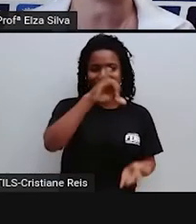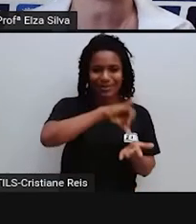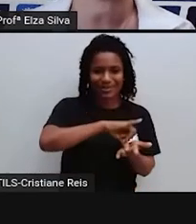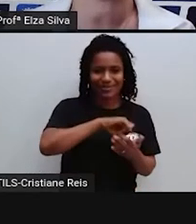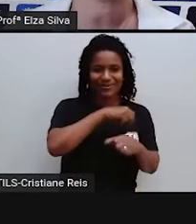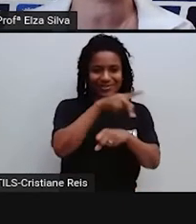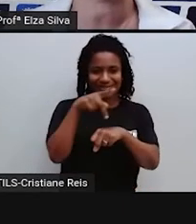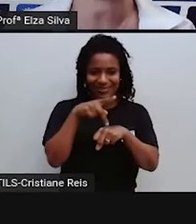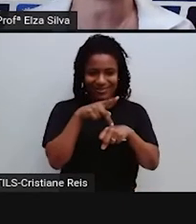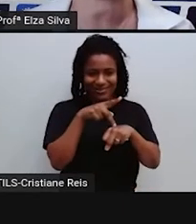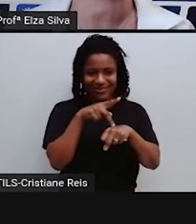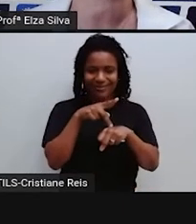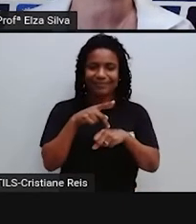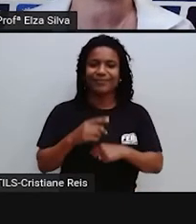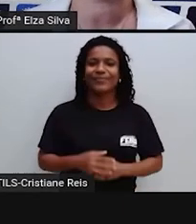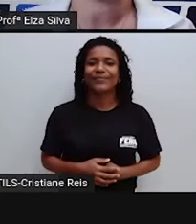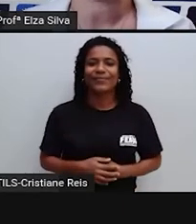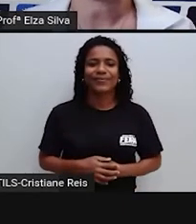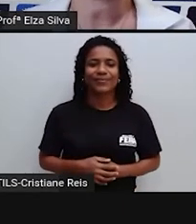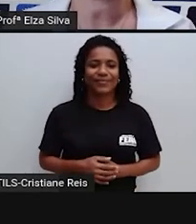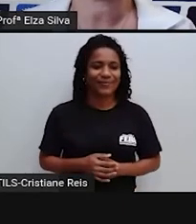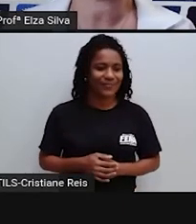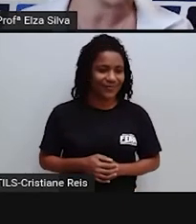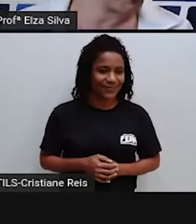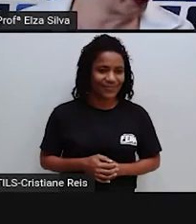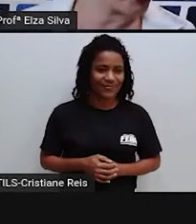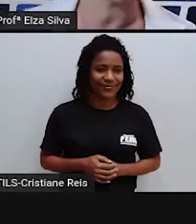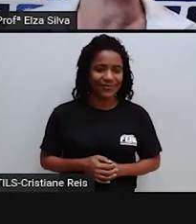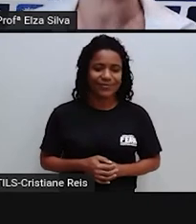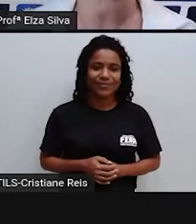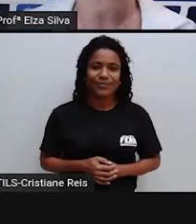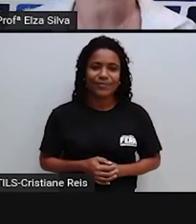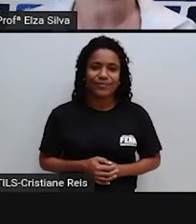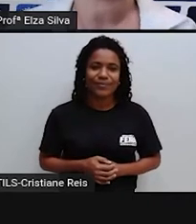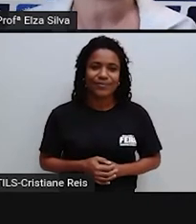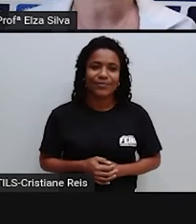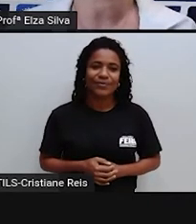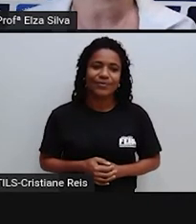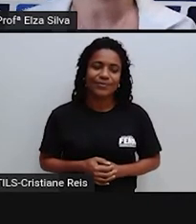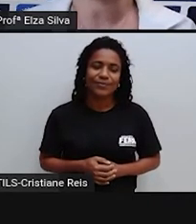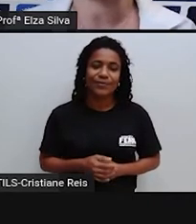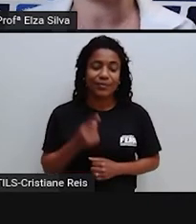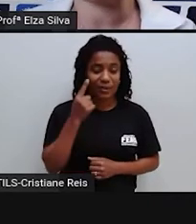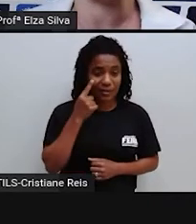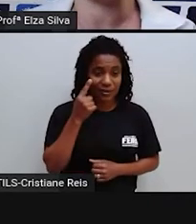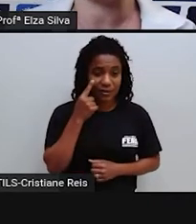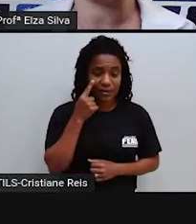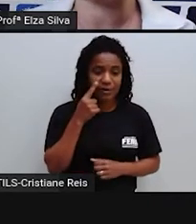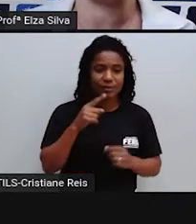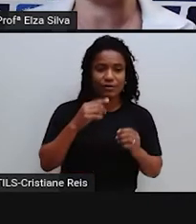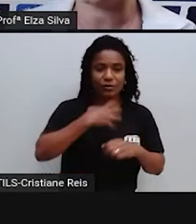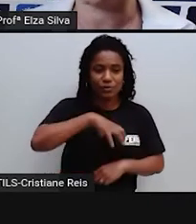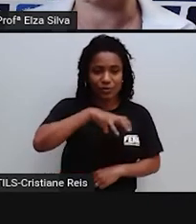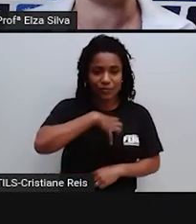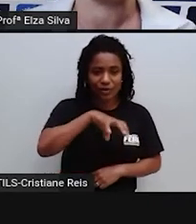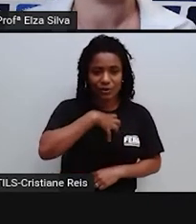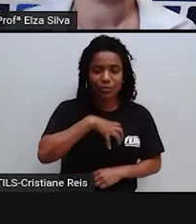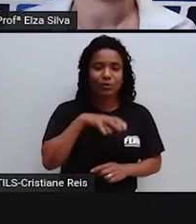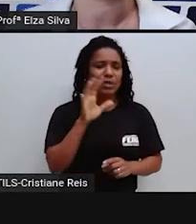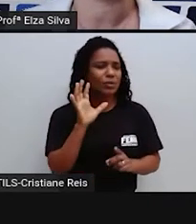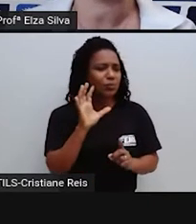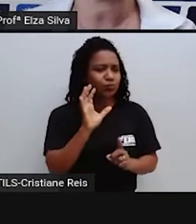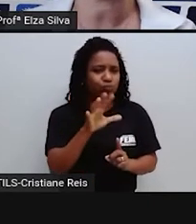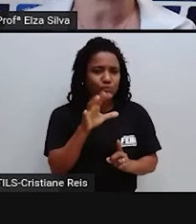Ok Let's go A influência Predominante Em diversos lugares Em Salvador É